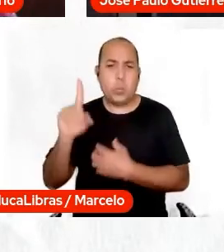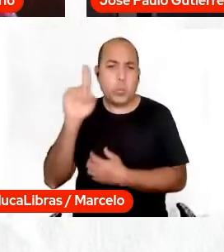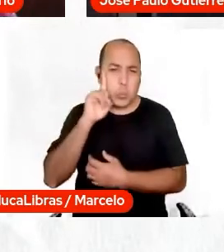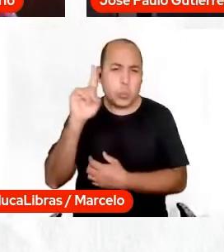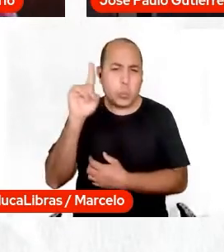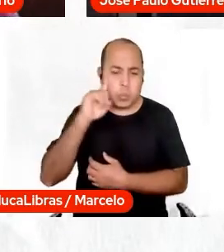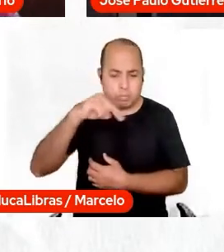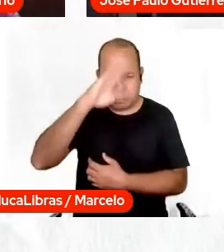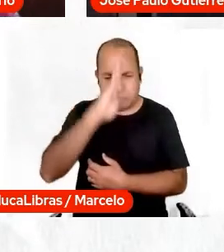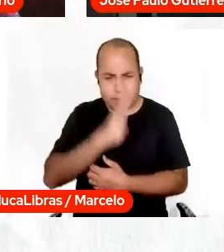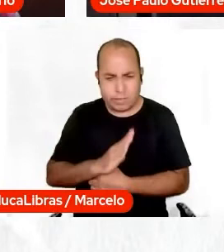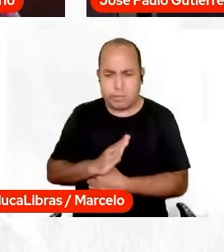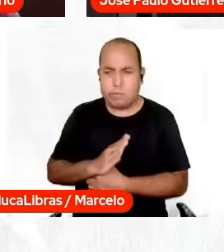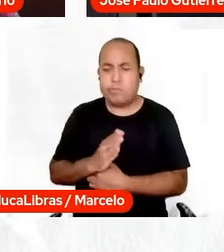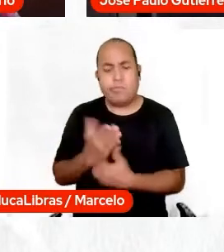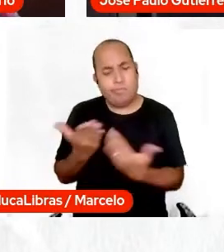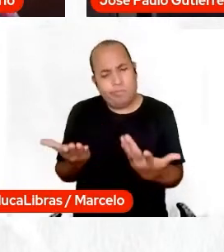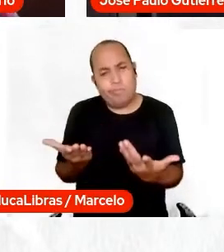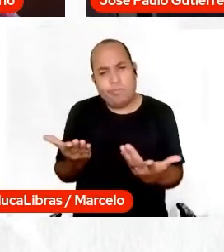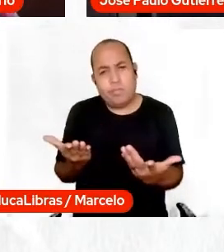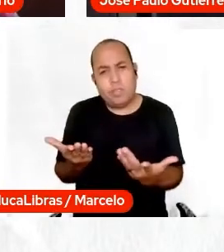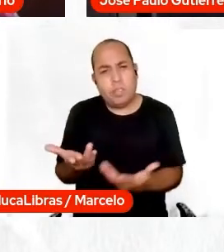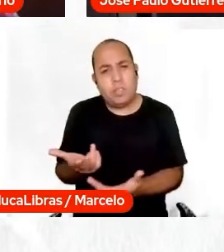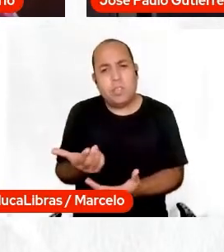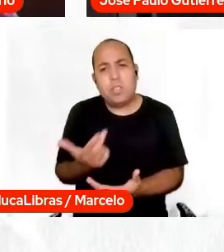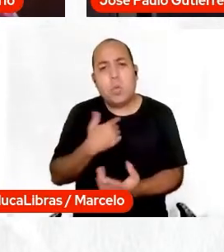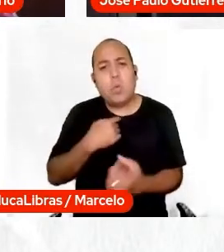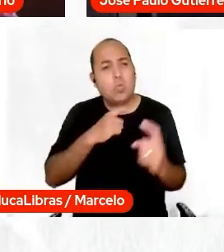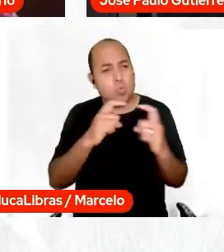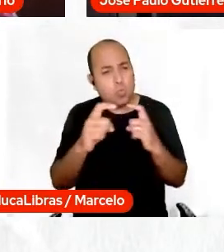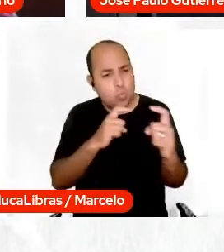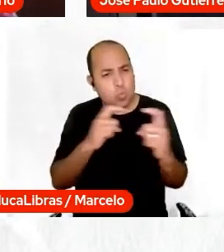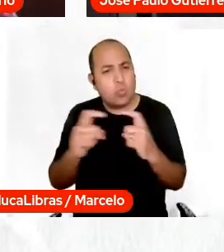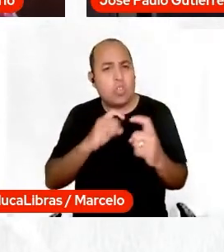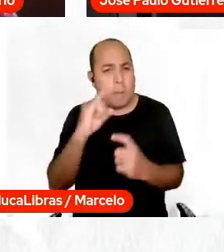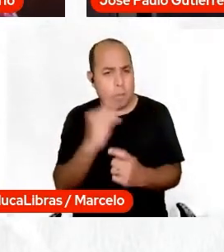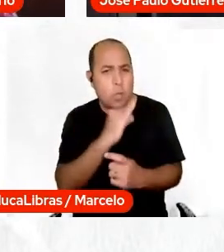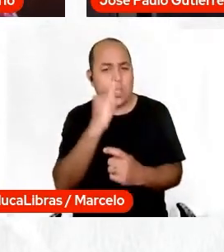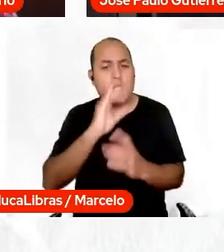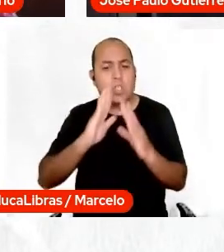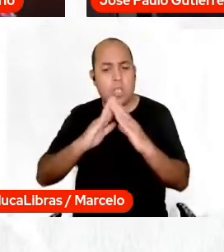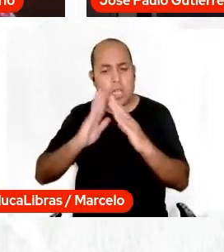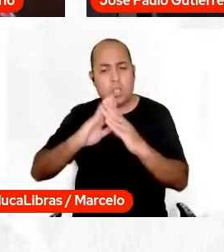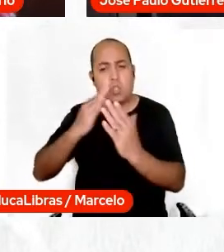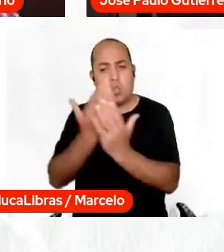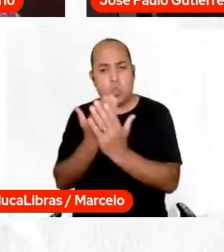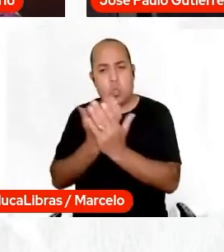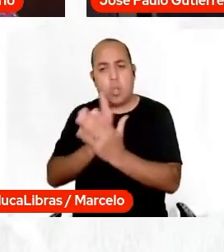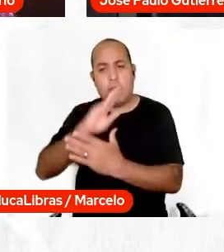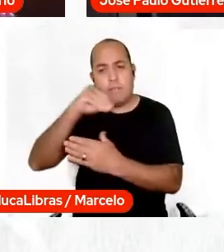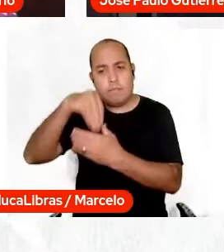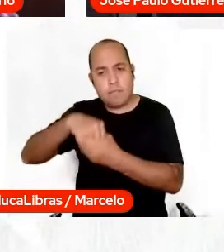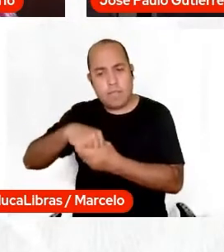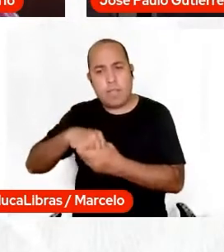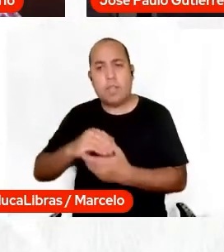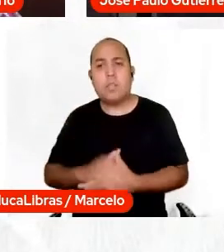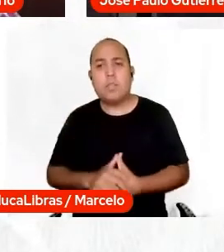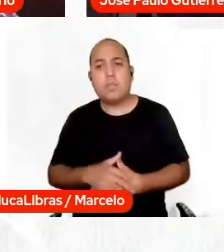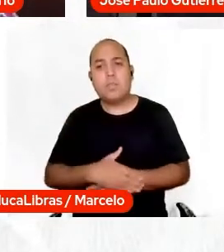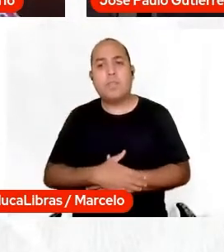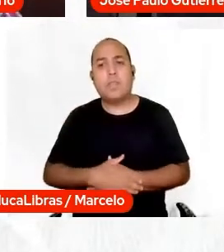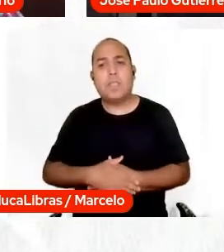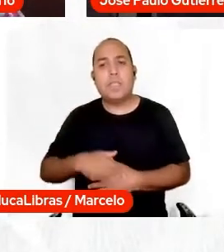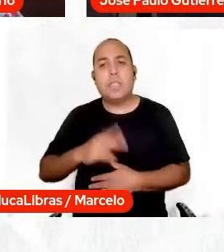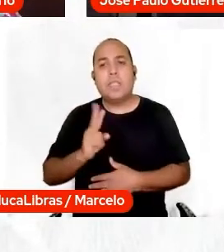Brasil inteiro, então a gente não pode deixar de discutir essas questões na escola, no nosso cotidiano, e sempre como